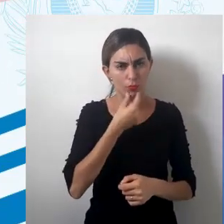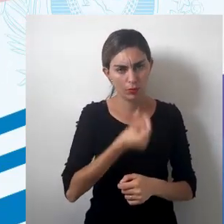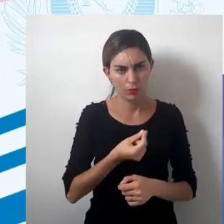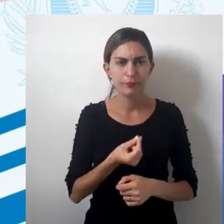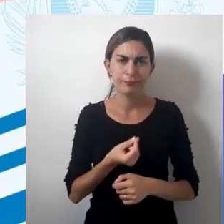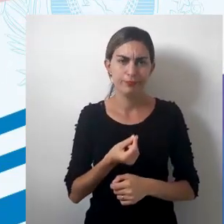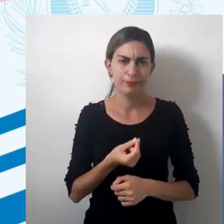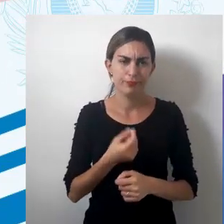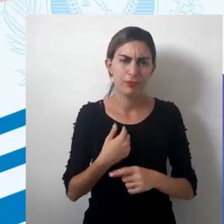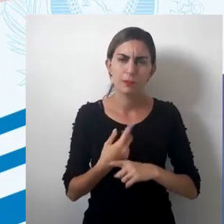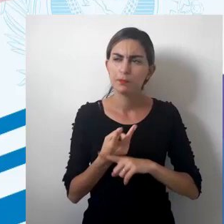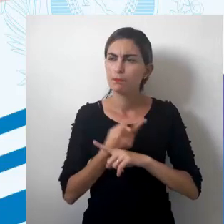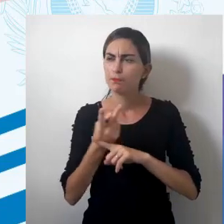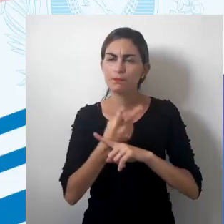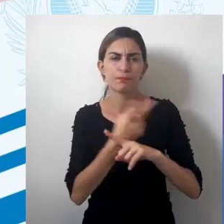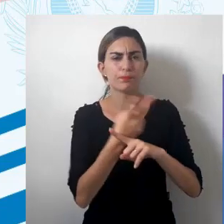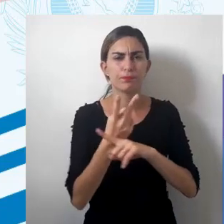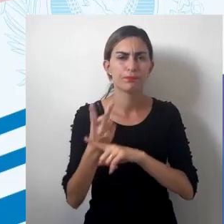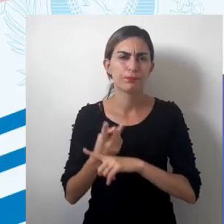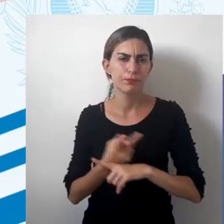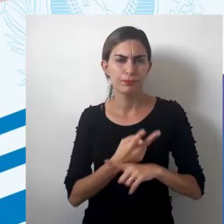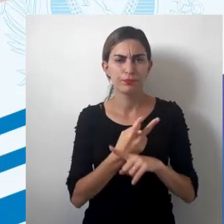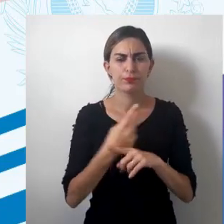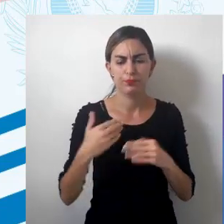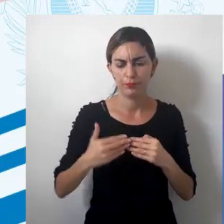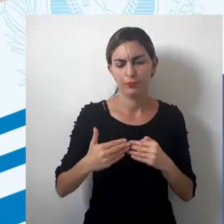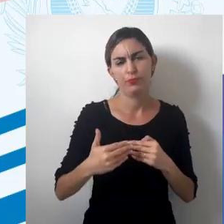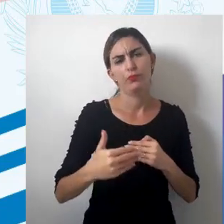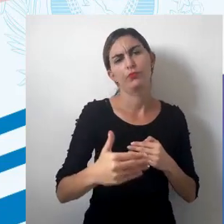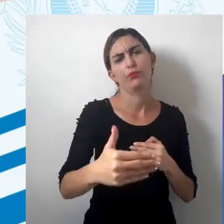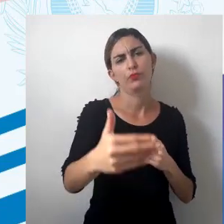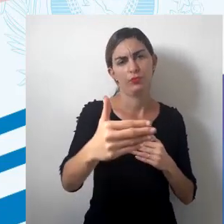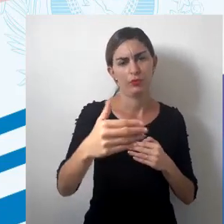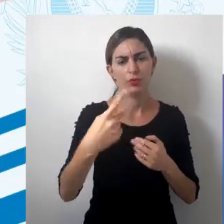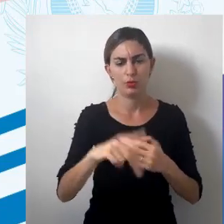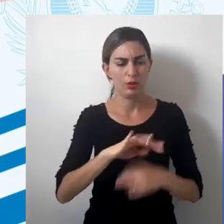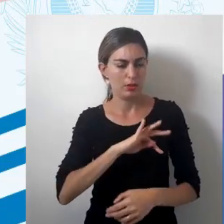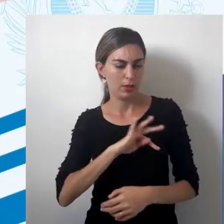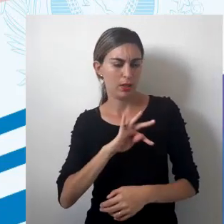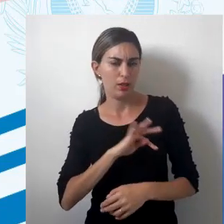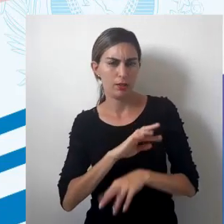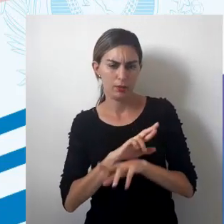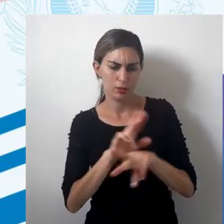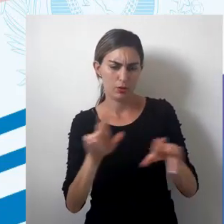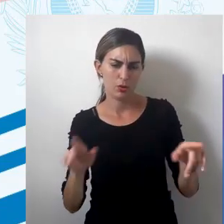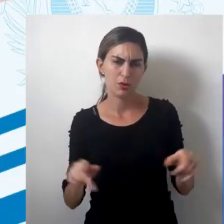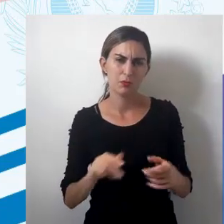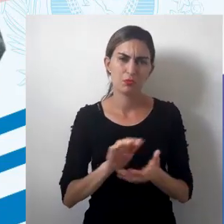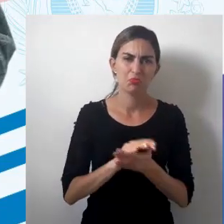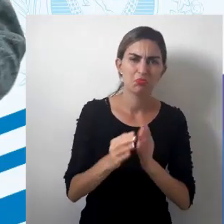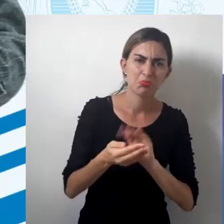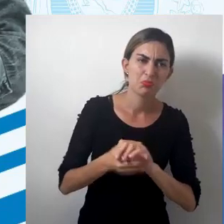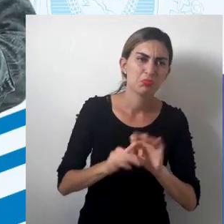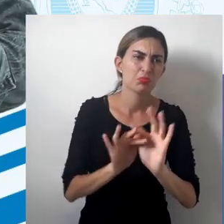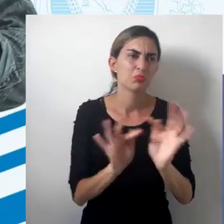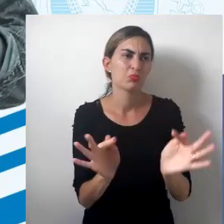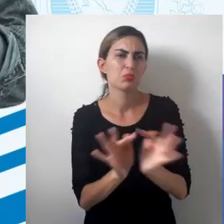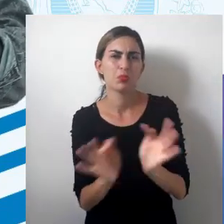fosse buscando, a partir de suas técnicas rudimentares,